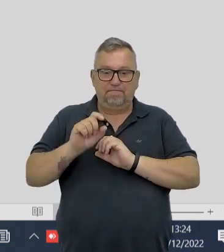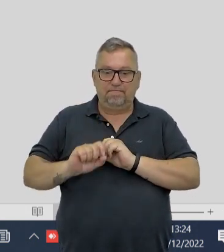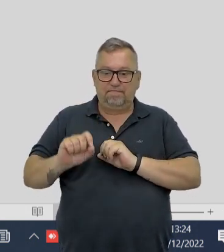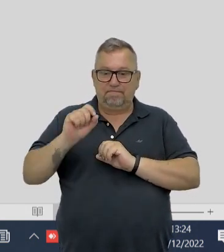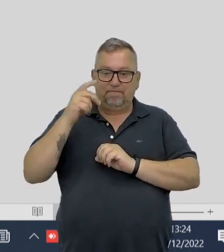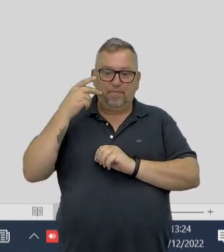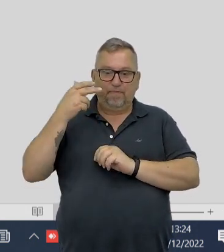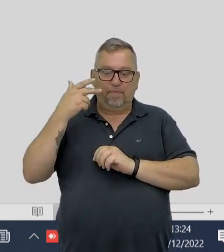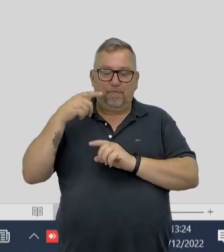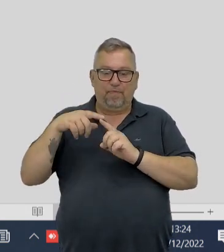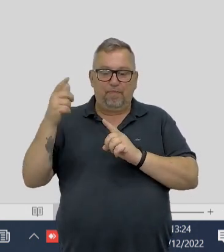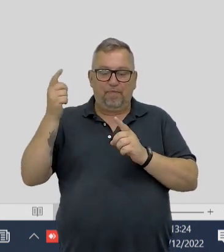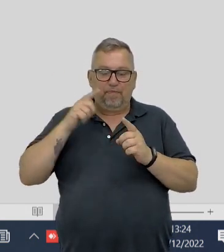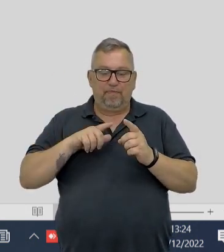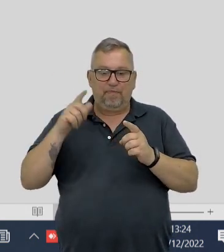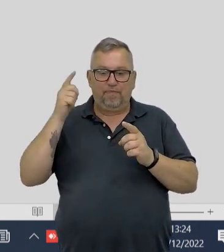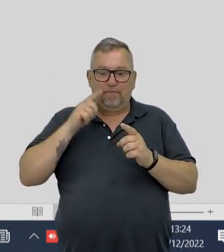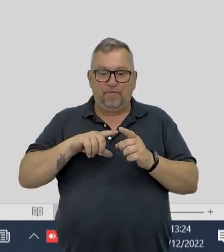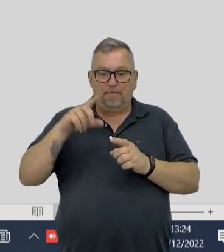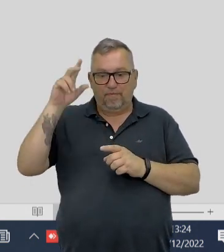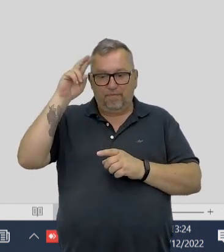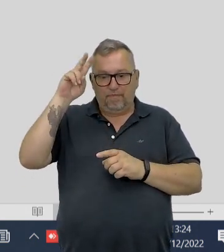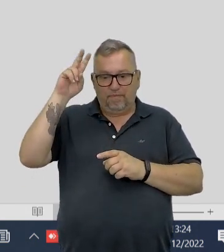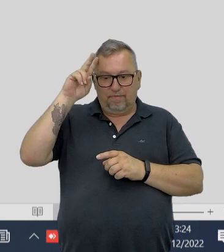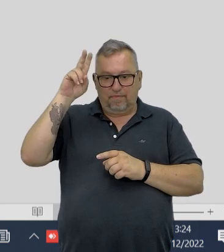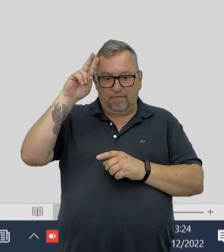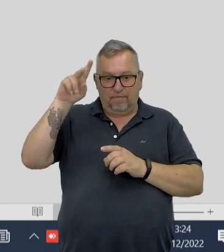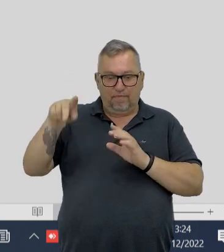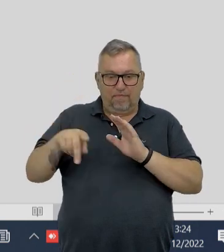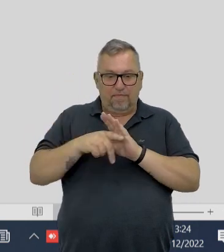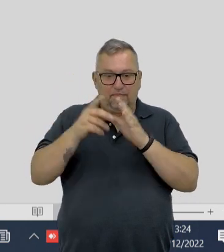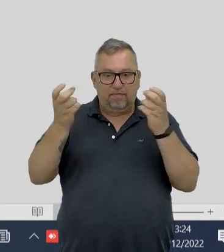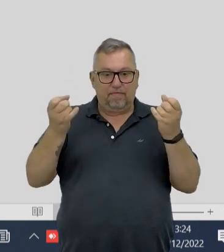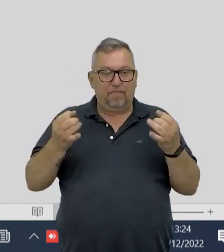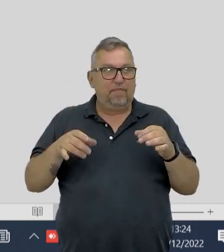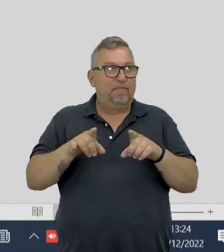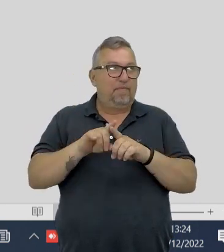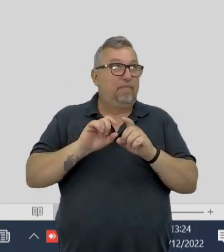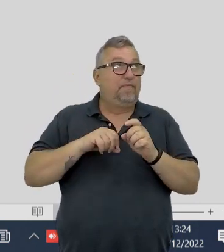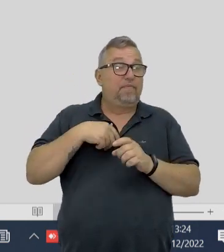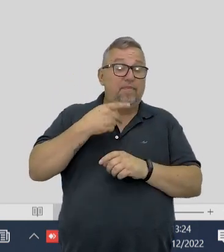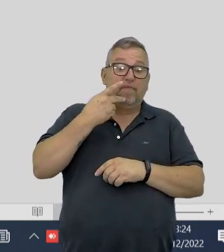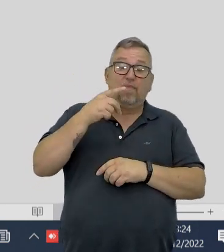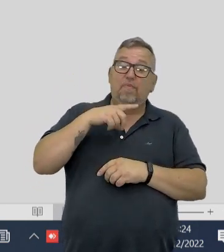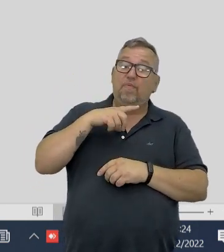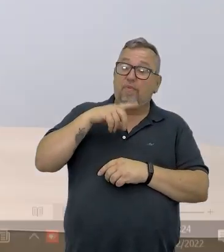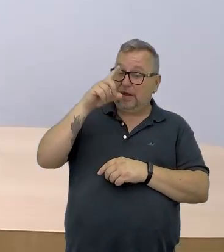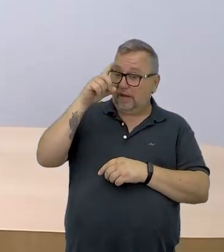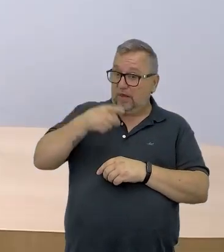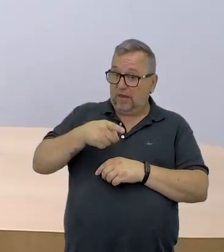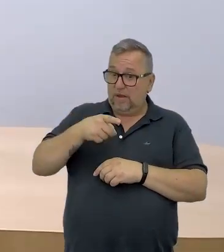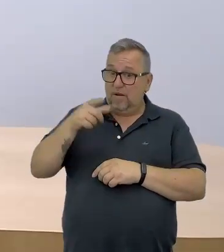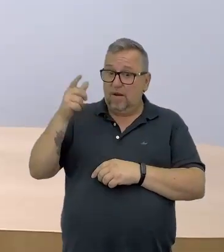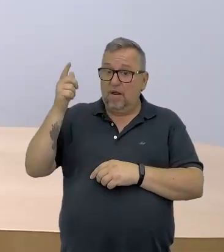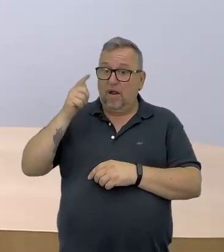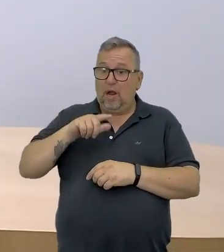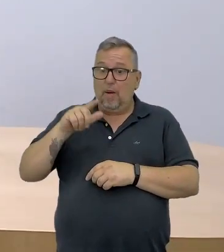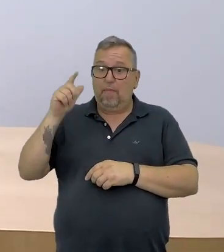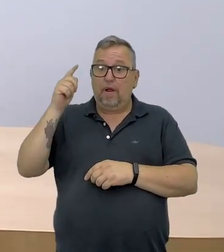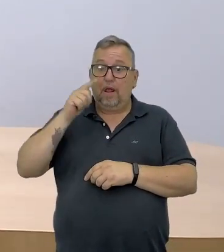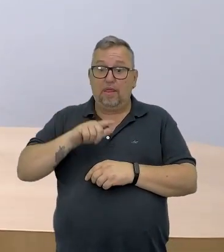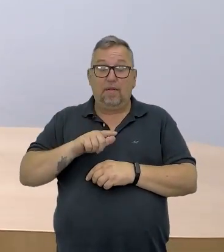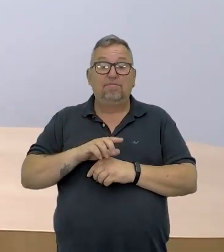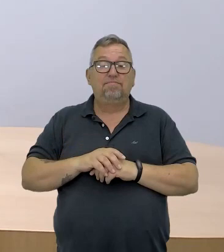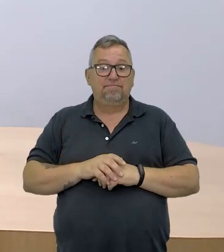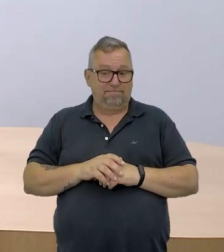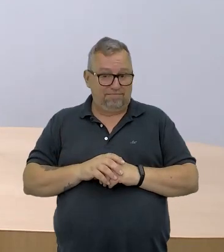o comando para repetição. Lembra que lá na descrição do que deve ser falado, tem os comandos para repetição. Tá?